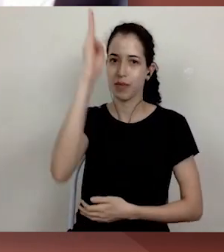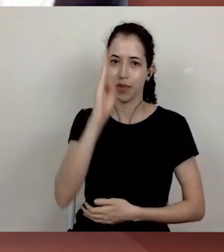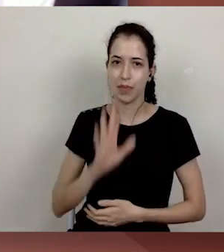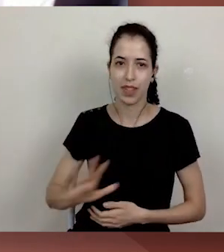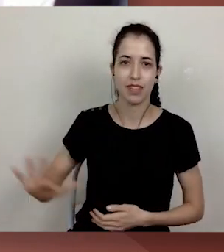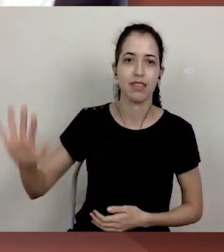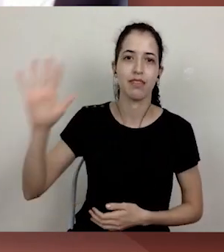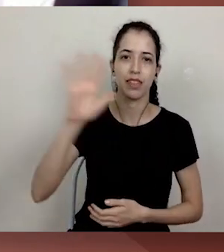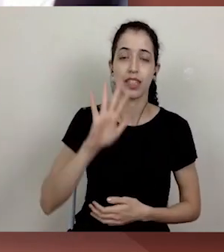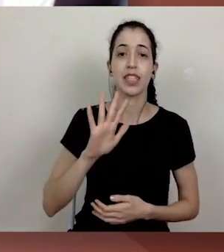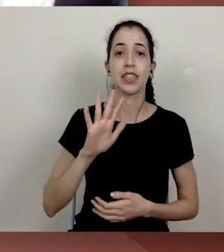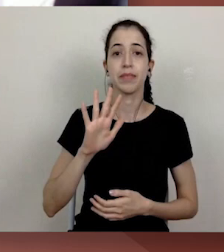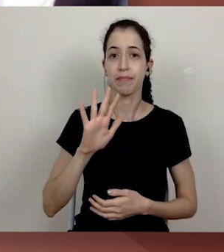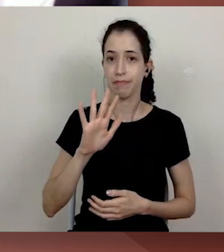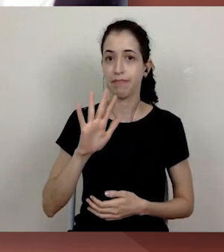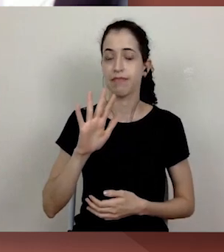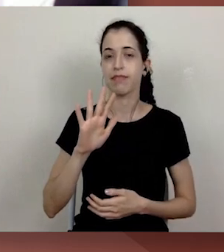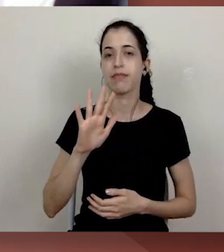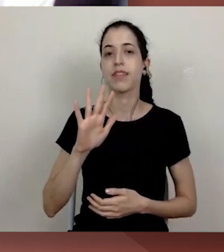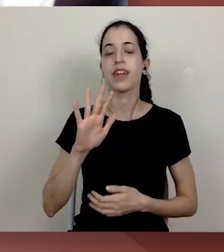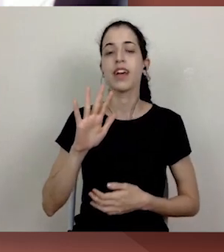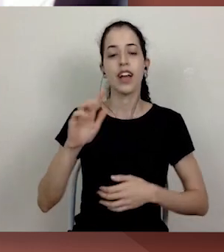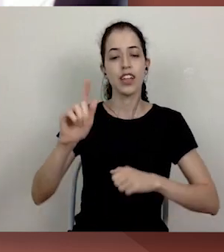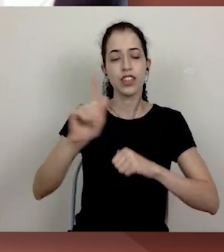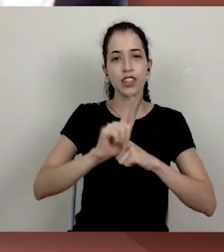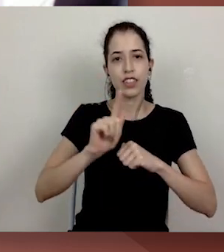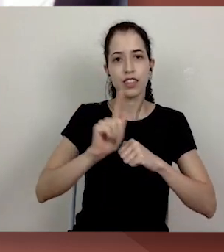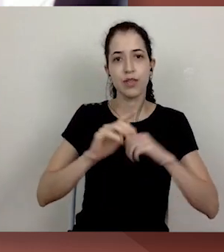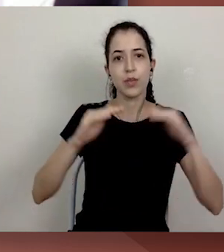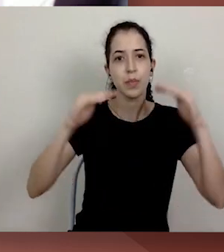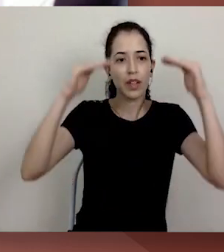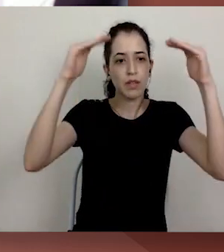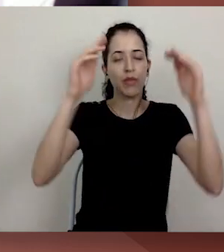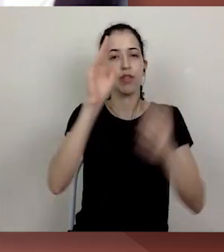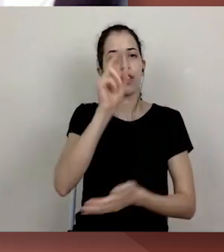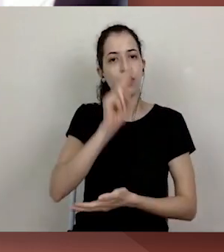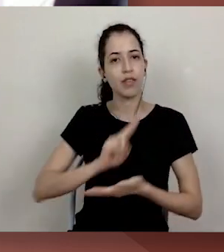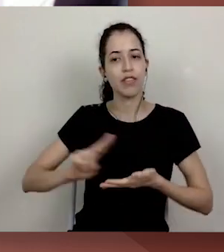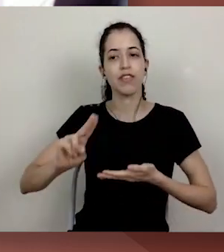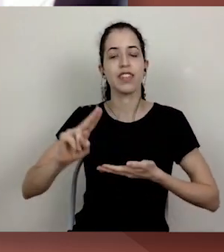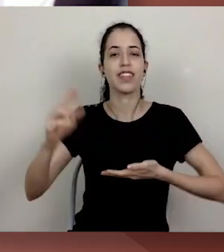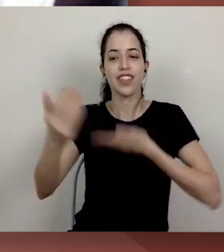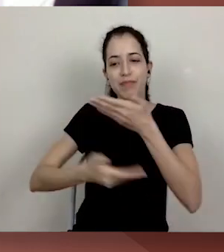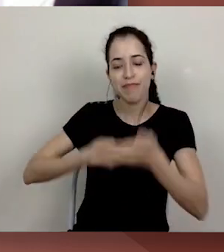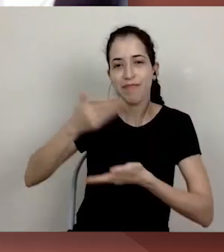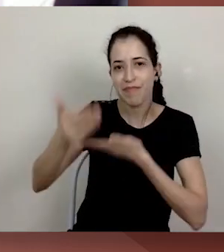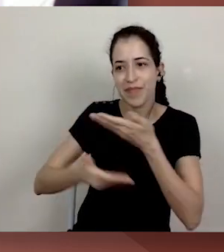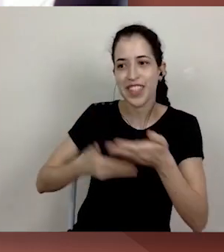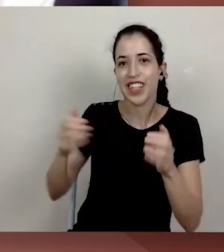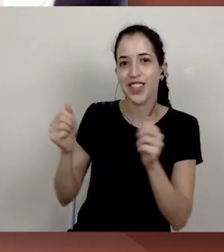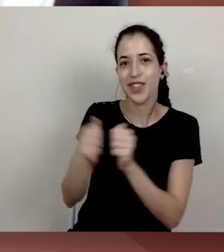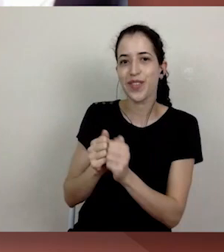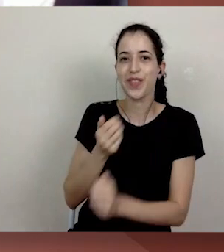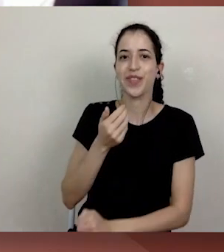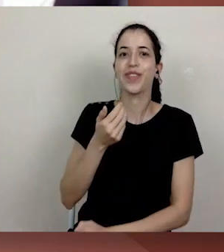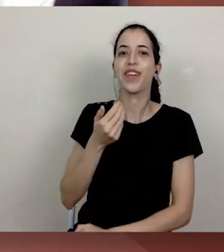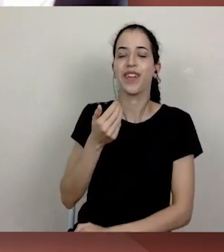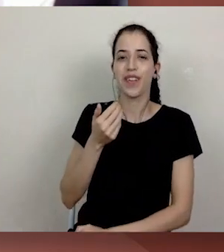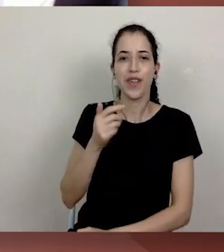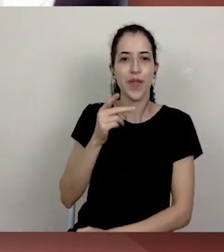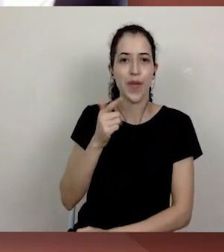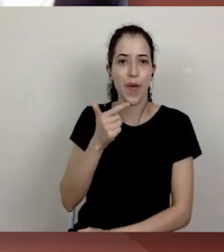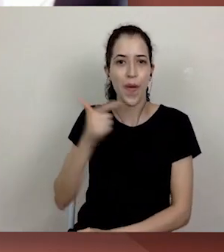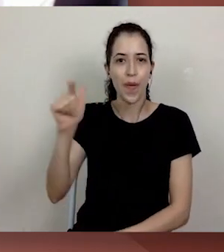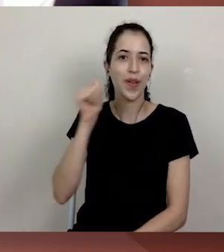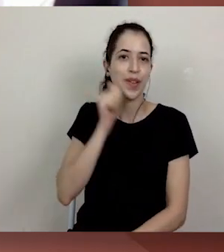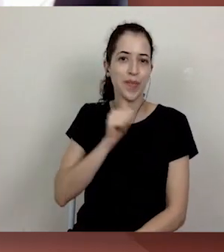mais significativo compartilhar a gestão superior da universidade com outra mulher, minha amiga, professora